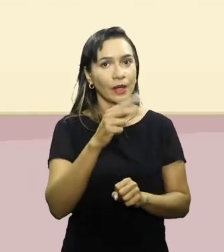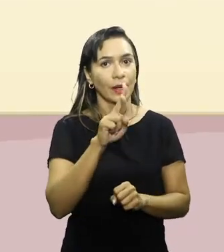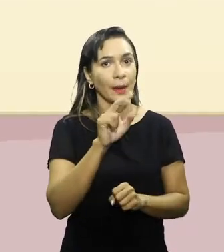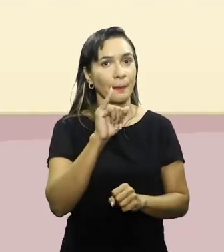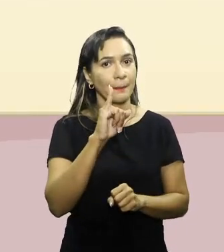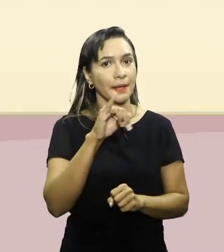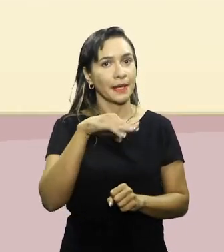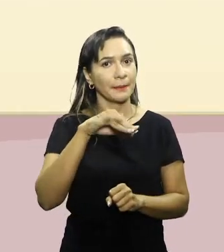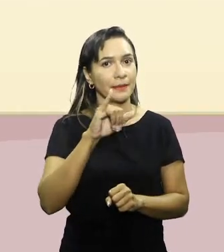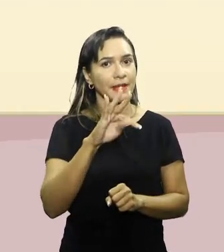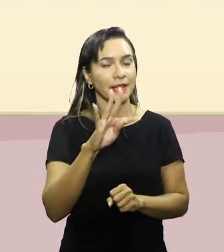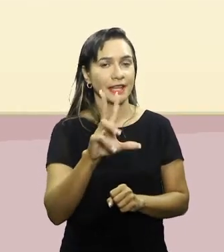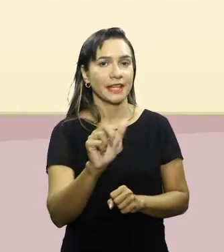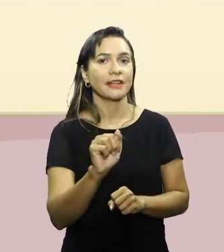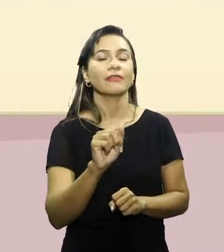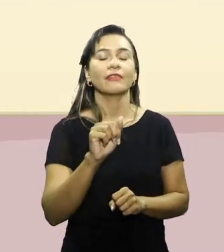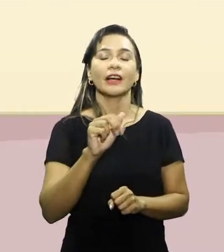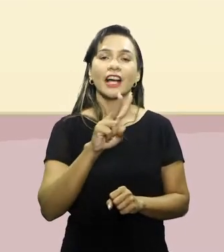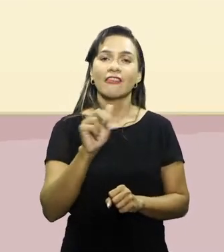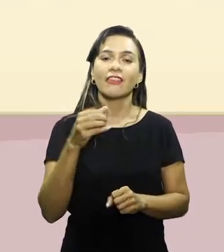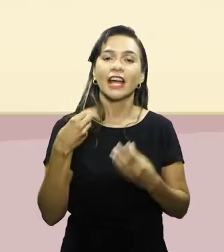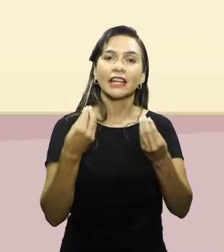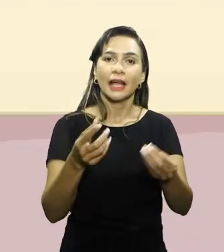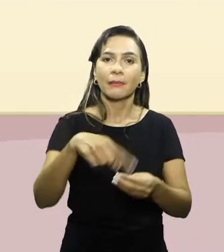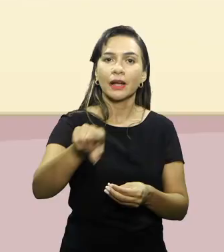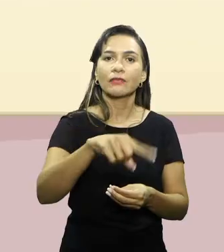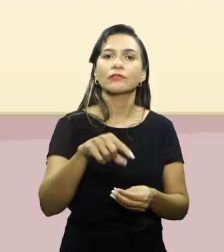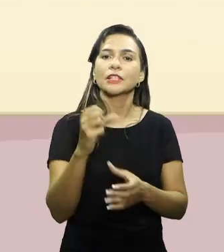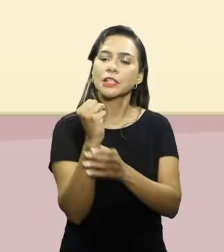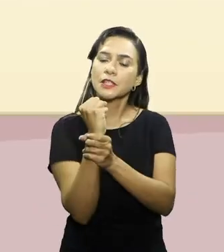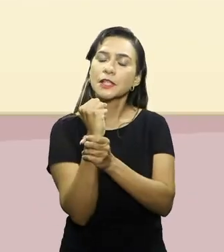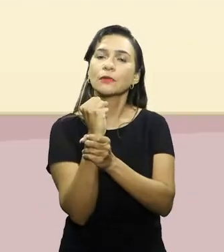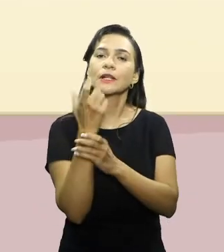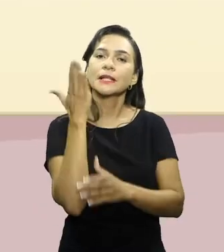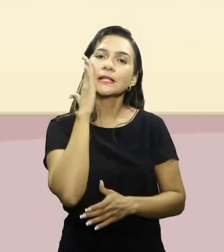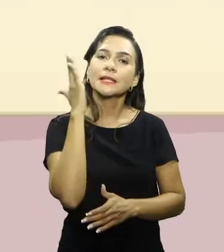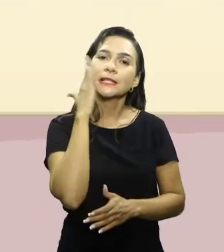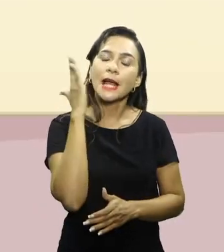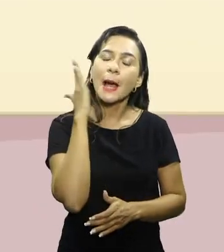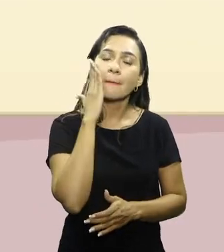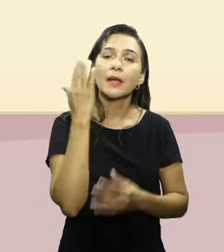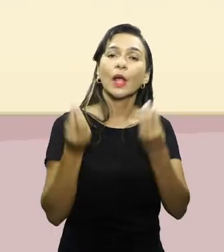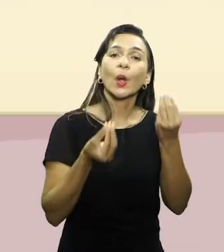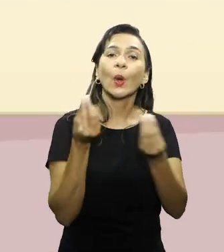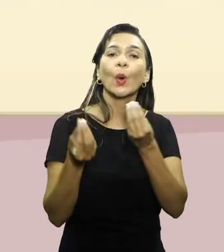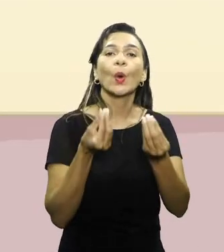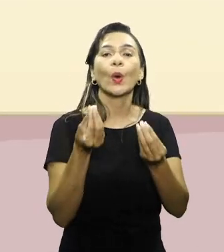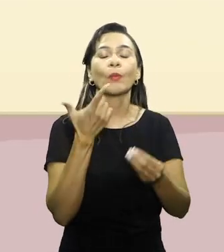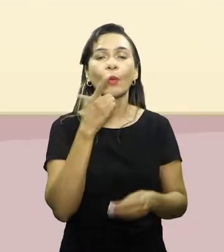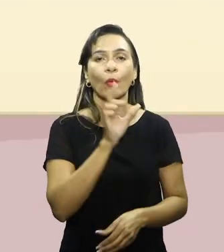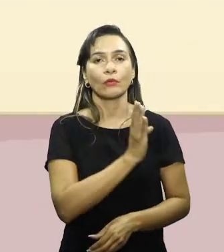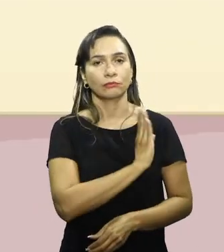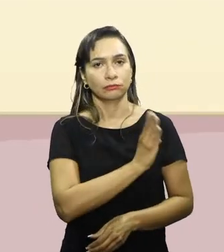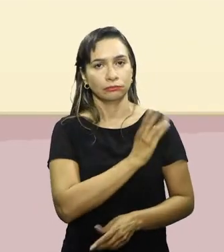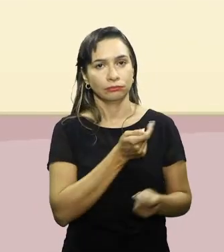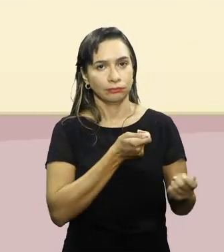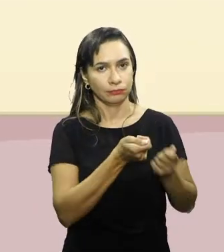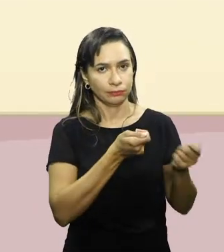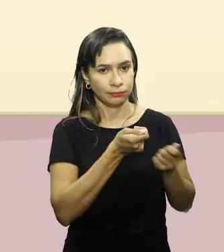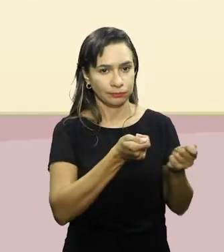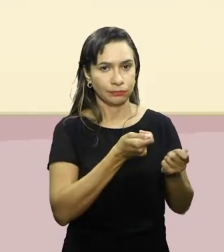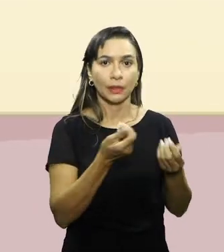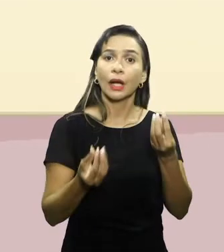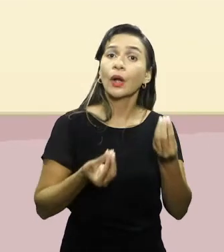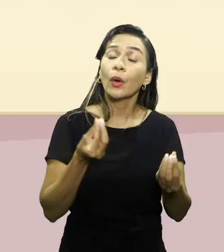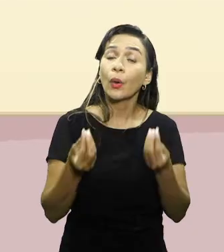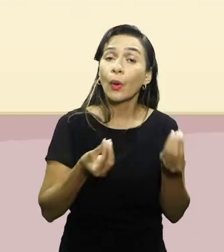de segurança, principalmente para aquelas pessoas que não teve como fazer um teste de esforço em um laboratório. Como consiste essa